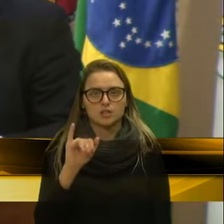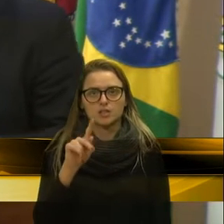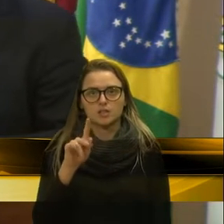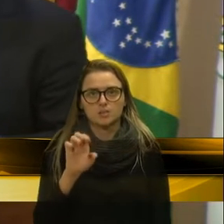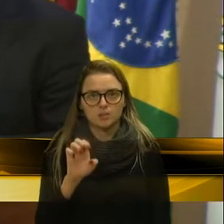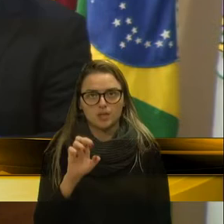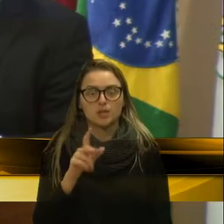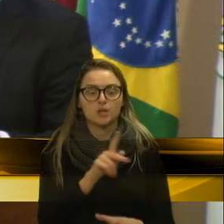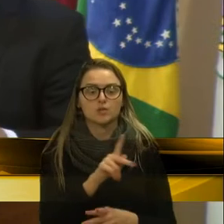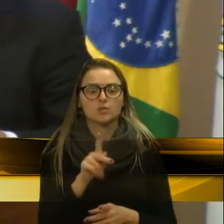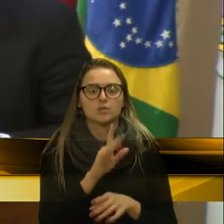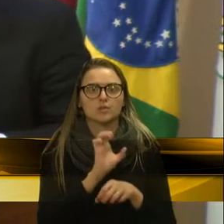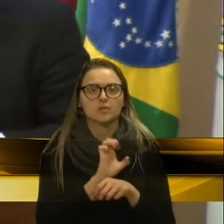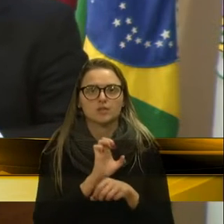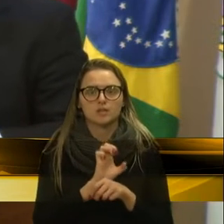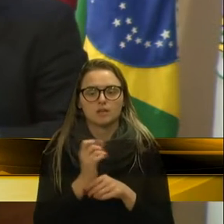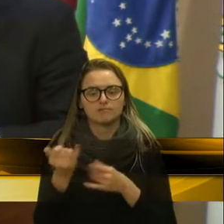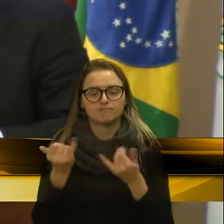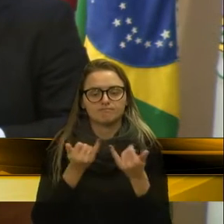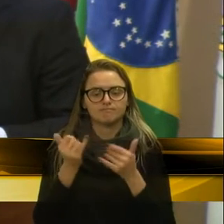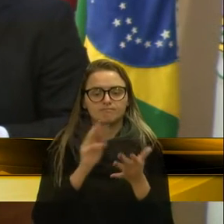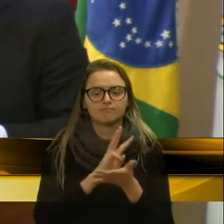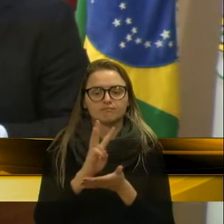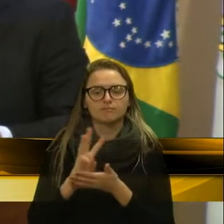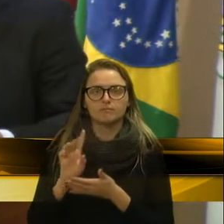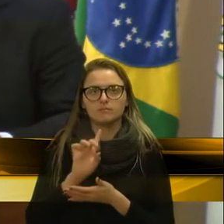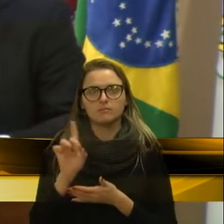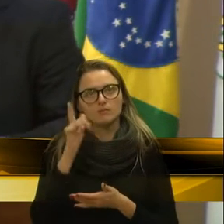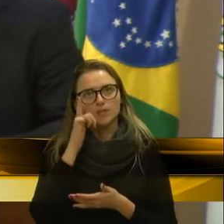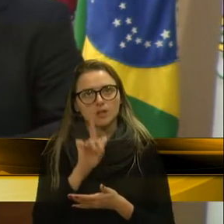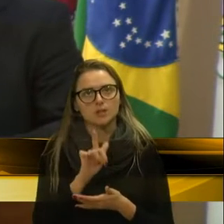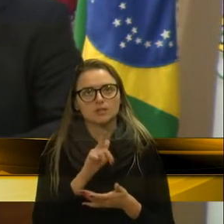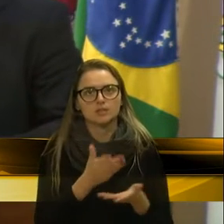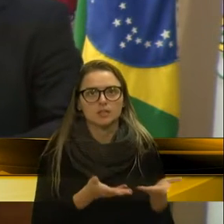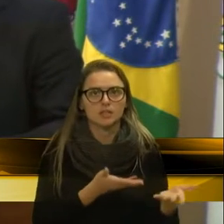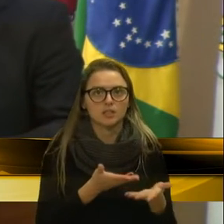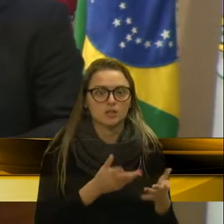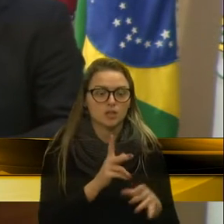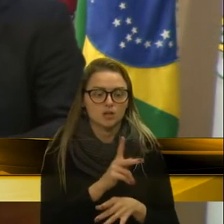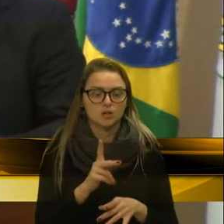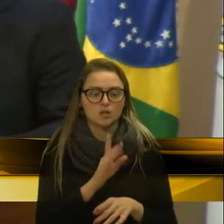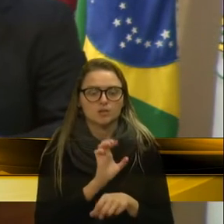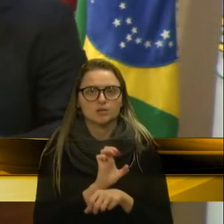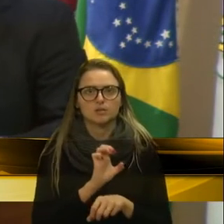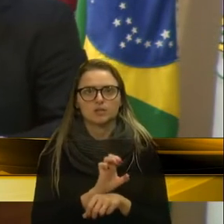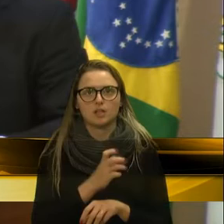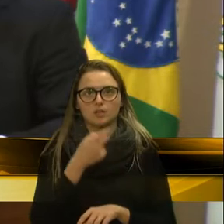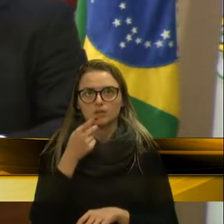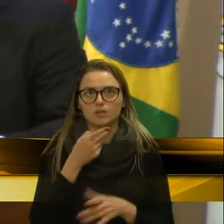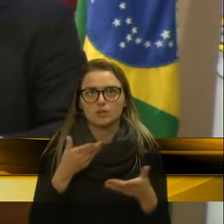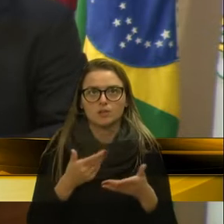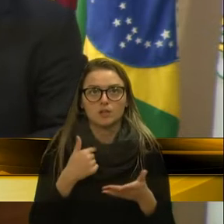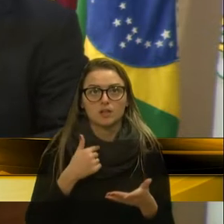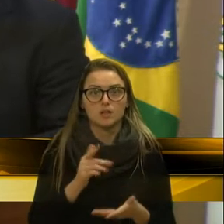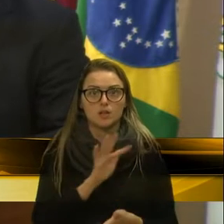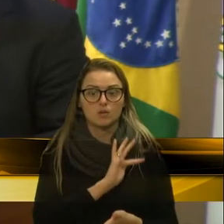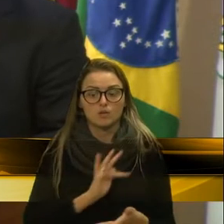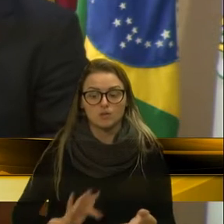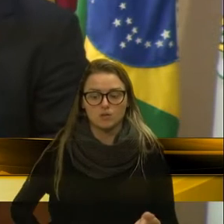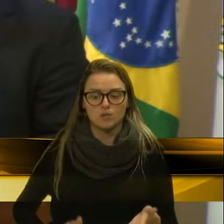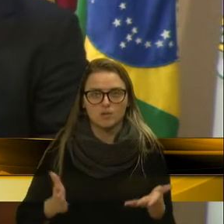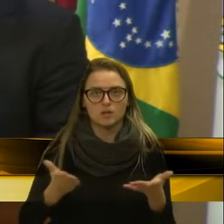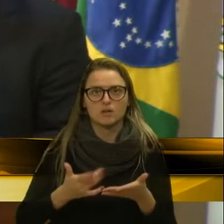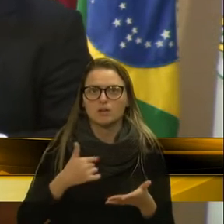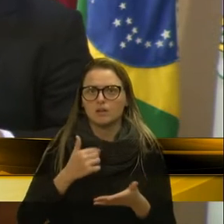mandando para mim, para todo mundo aí, que não consegue atendimento. Uma professora estadual agora, mesmo, disse, olha, estou em farroupilha nesse momento, é